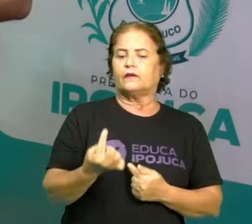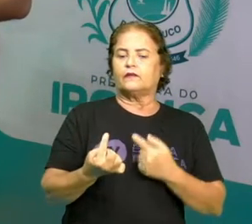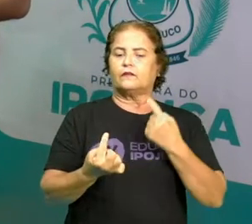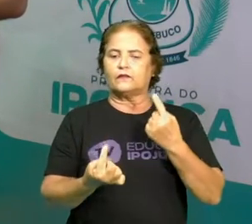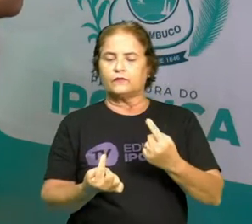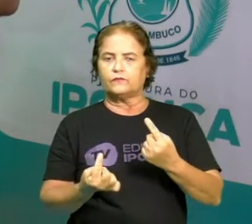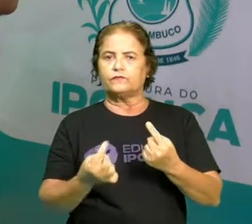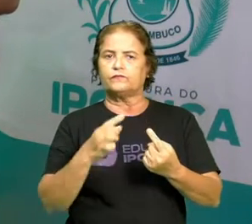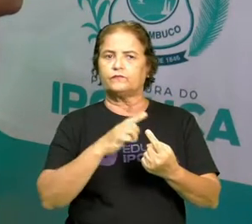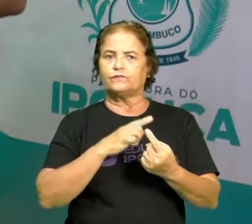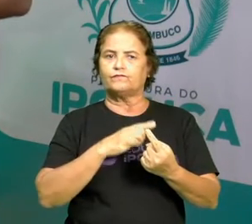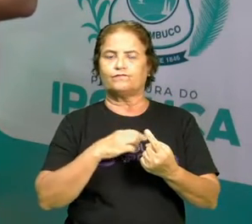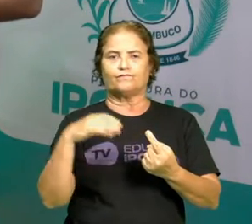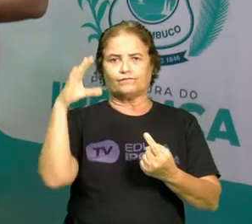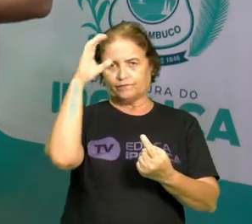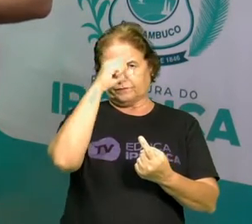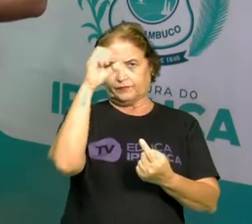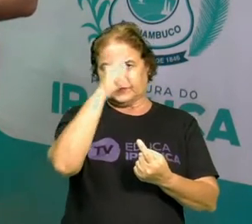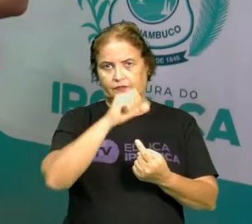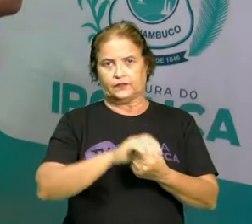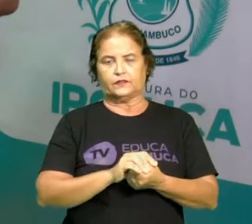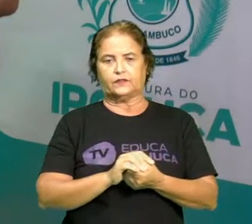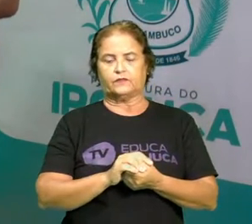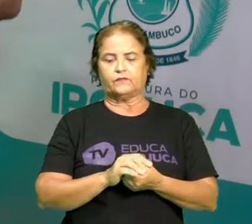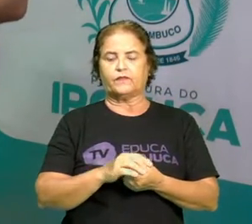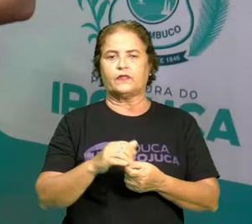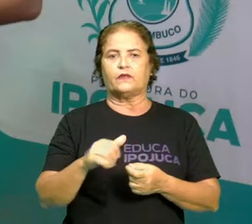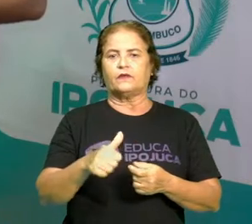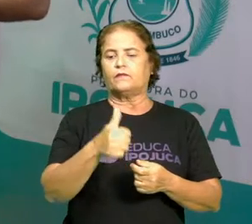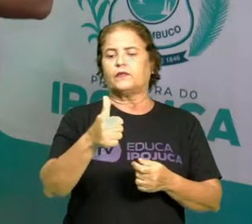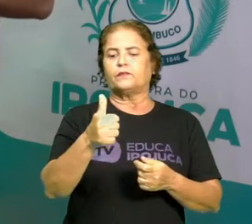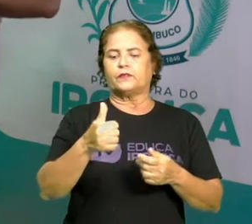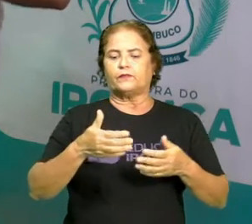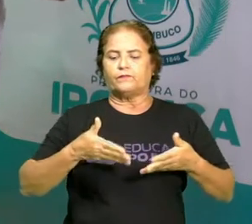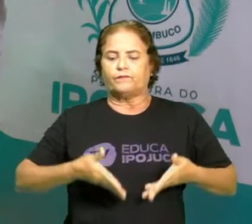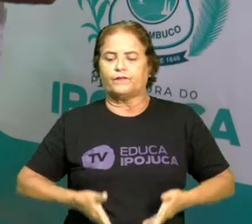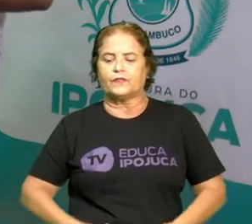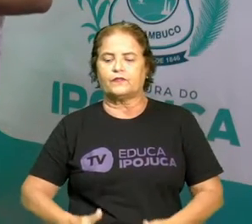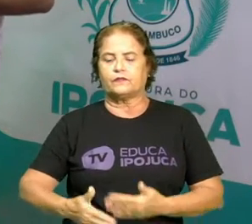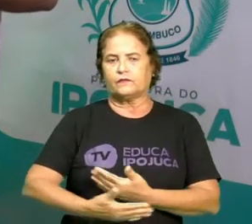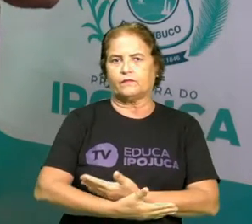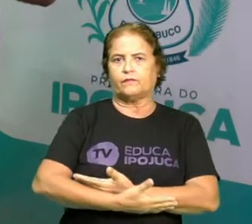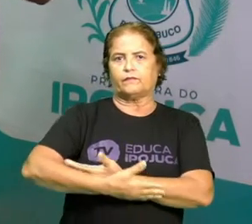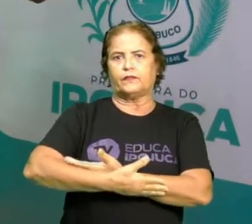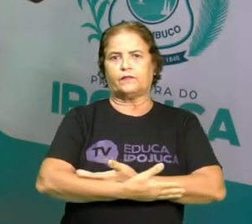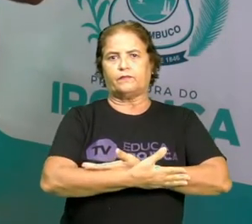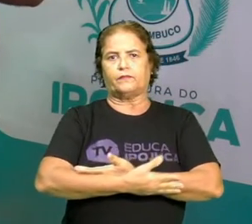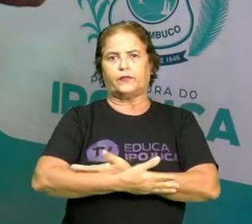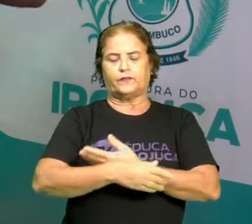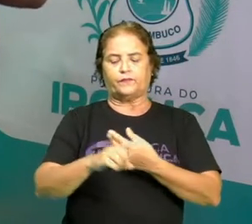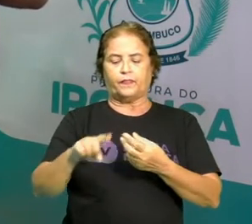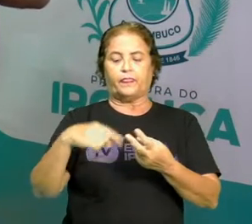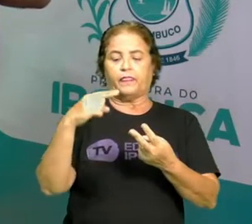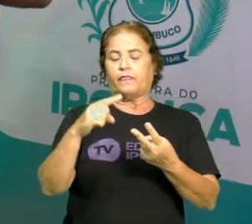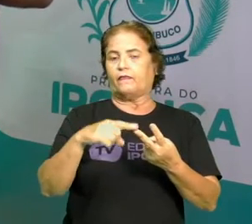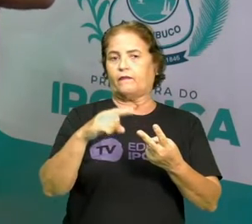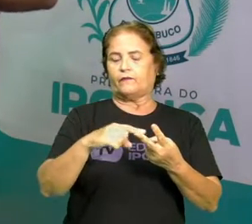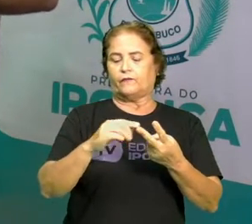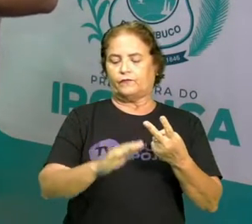Essas fases são, nascemos bebês, depois nos transformamos em crianças,